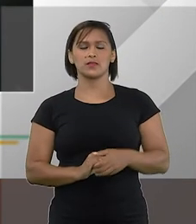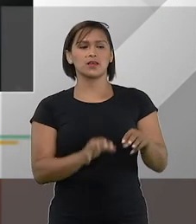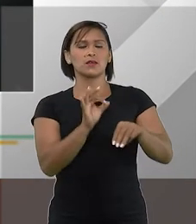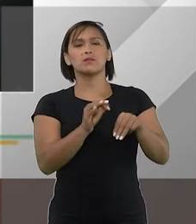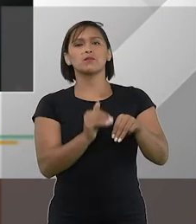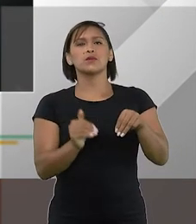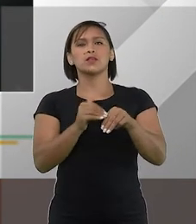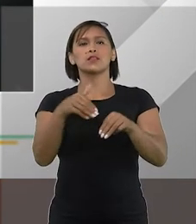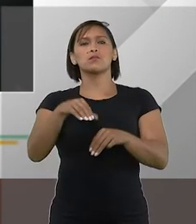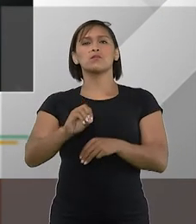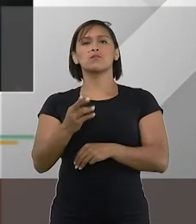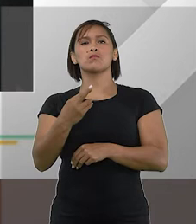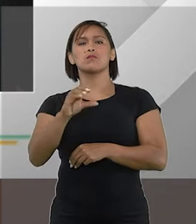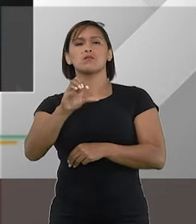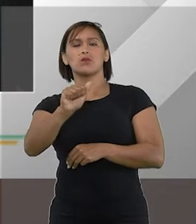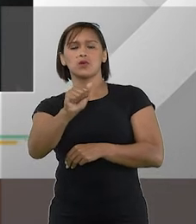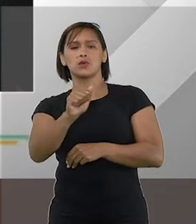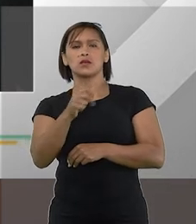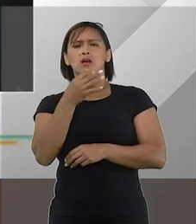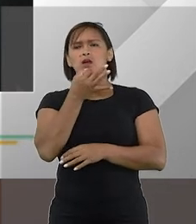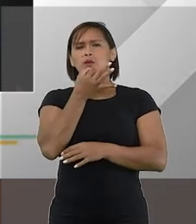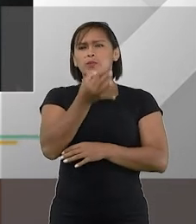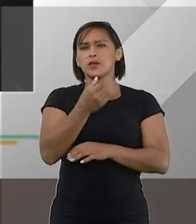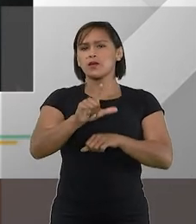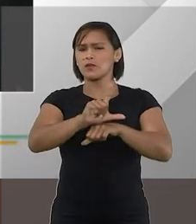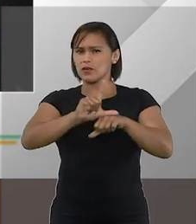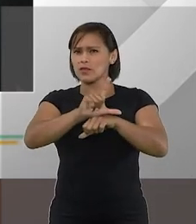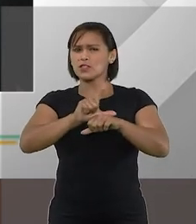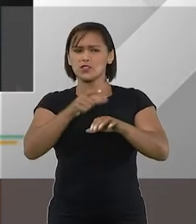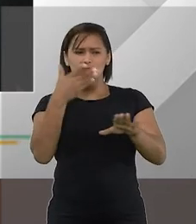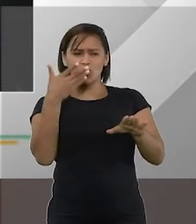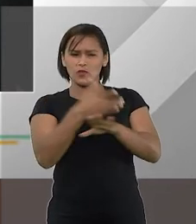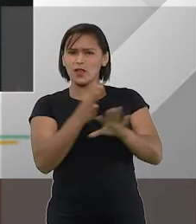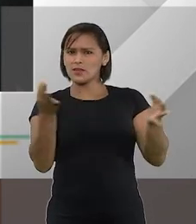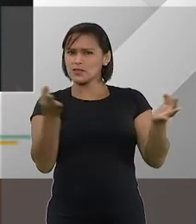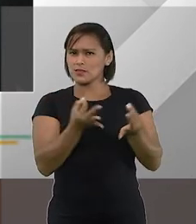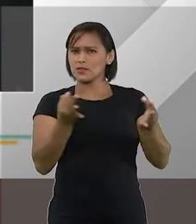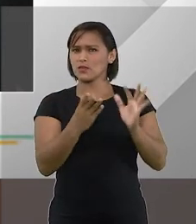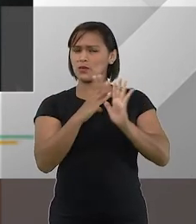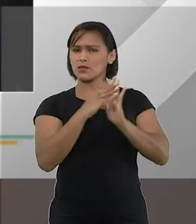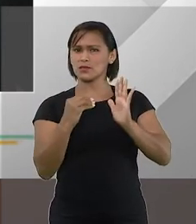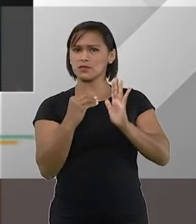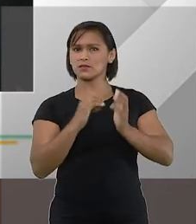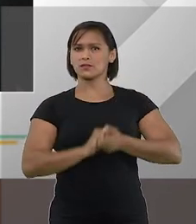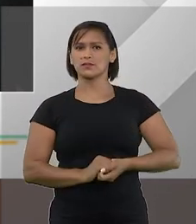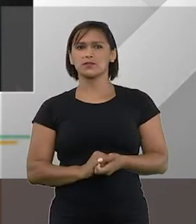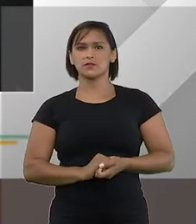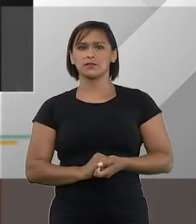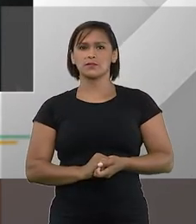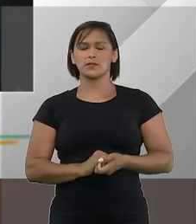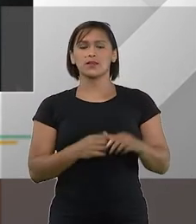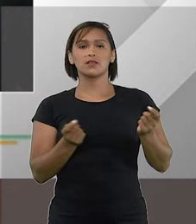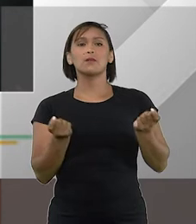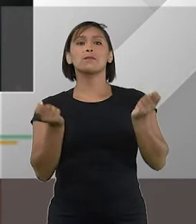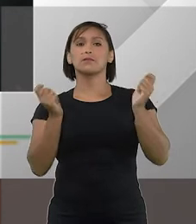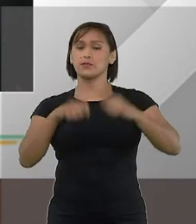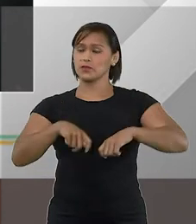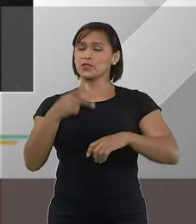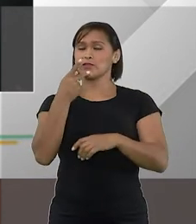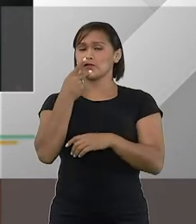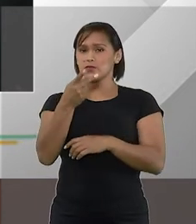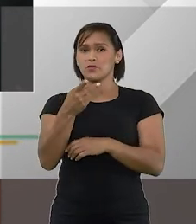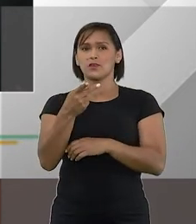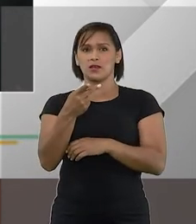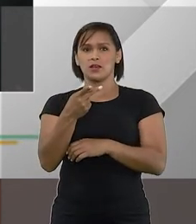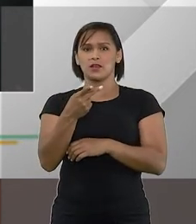Ministro Moura Ribeiro e na opinião do senhor, o legislador acertou com essa adoção? Me permita, já que